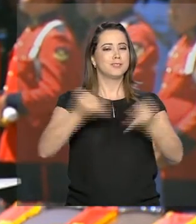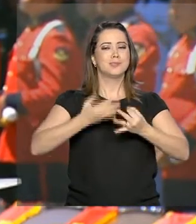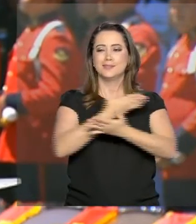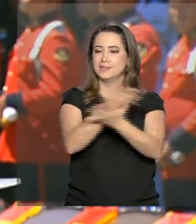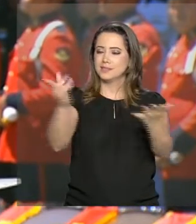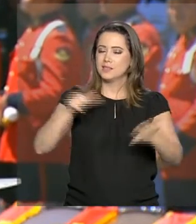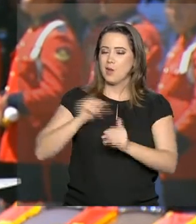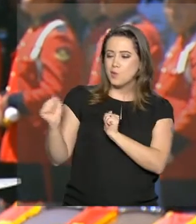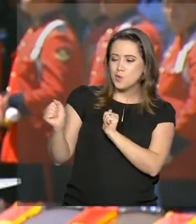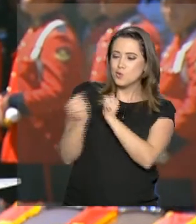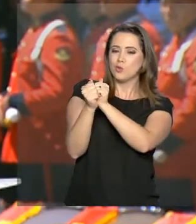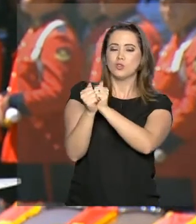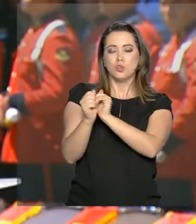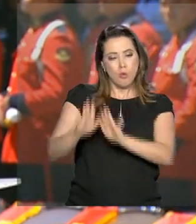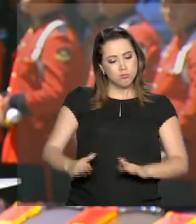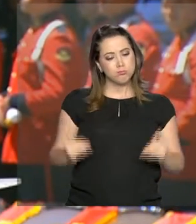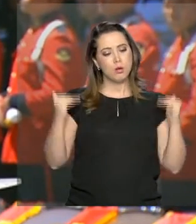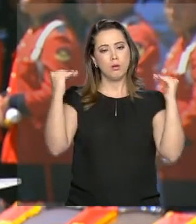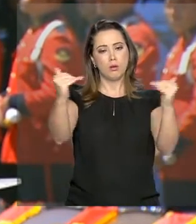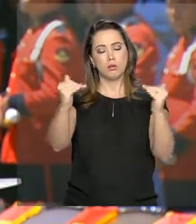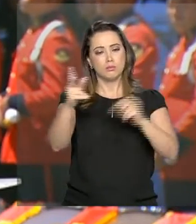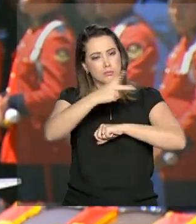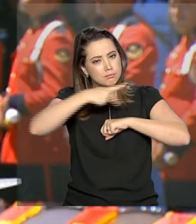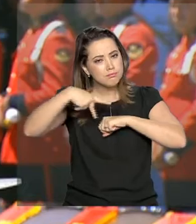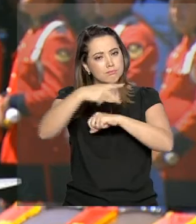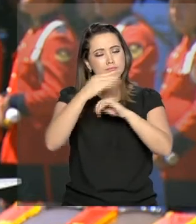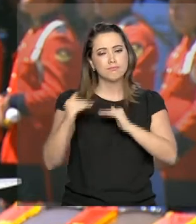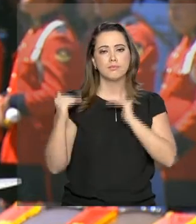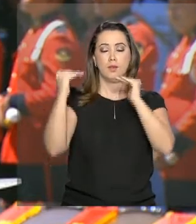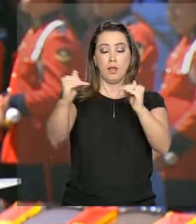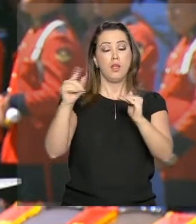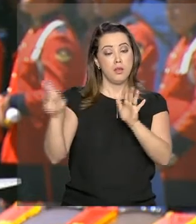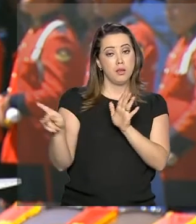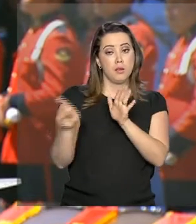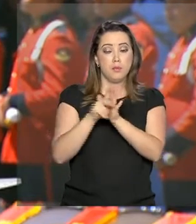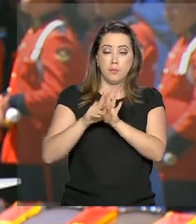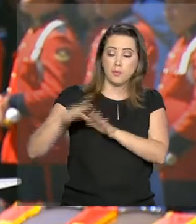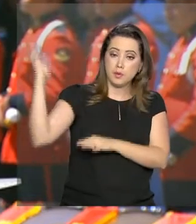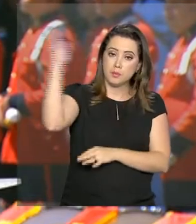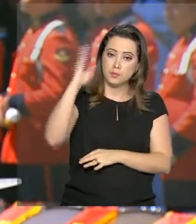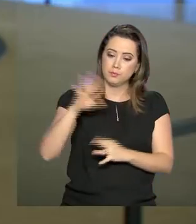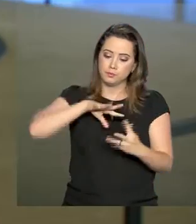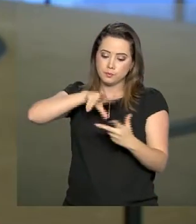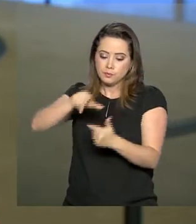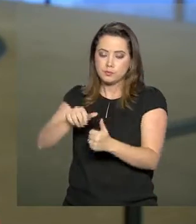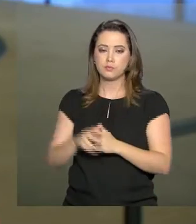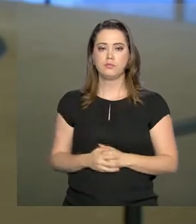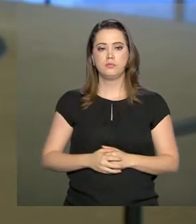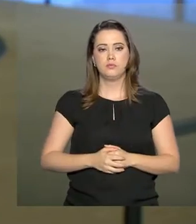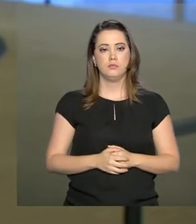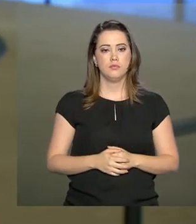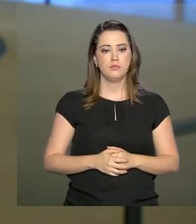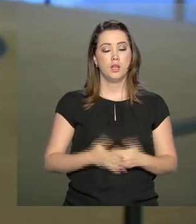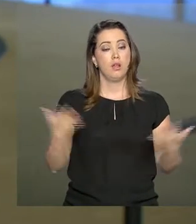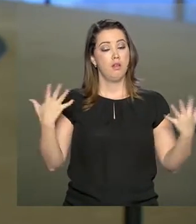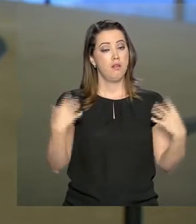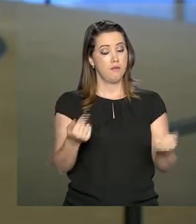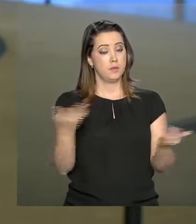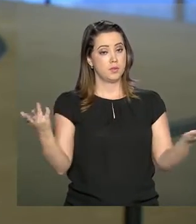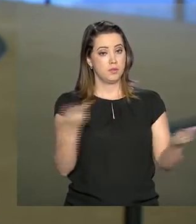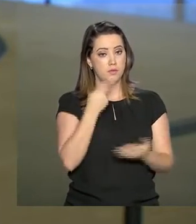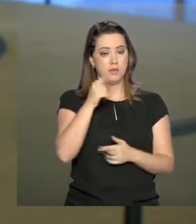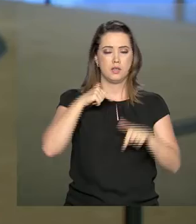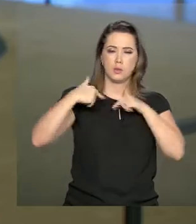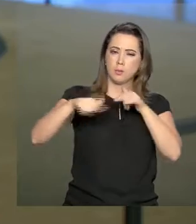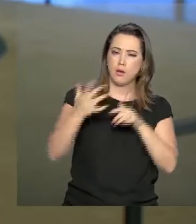temos ao nosso lado, colocá-la no lugar de destaque que ela merece no mundo. Agora nós vamos falar sobre a